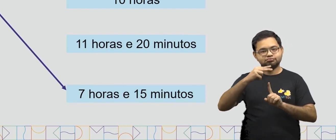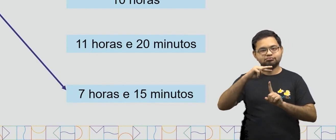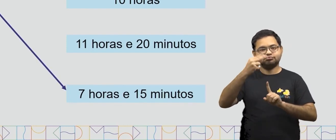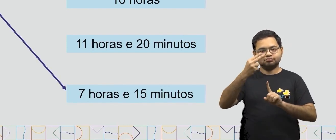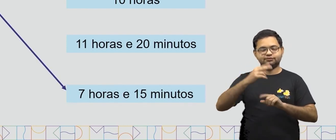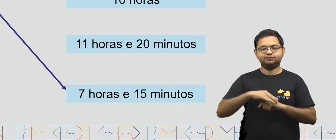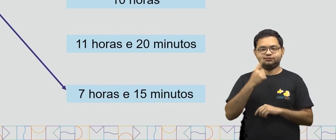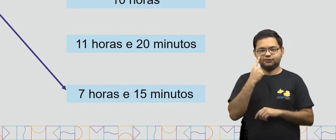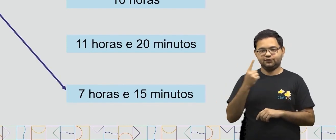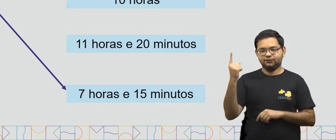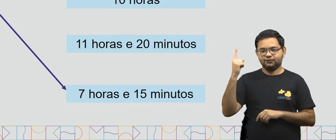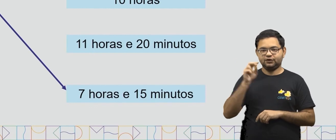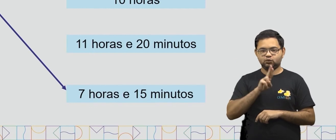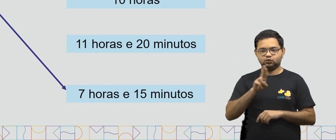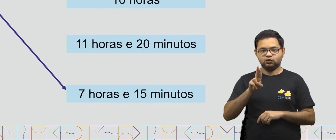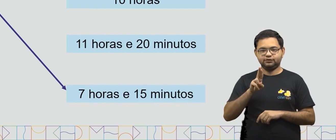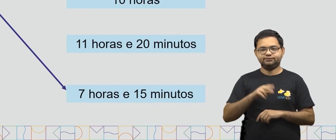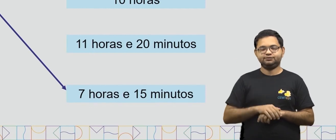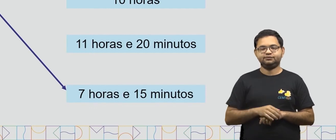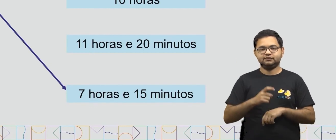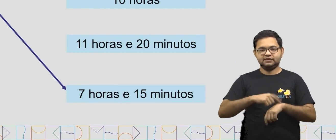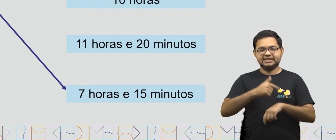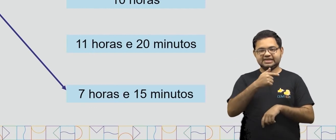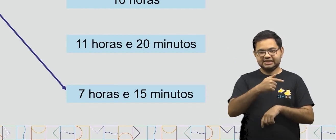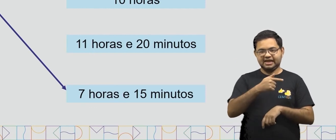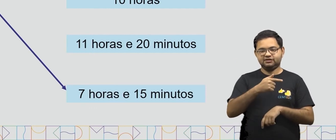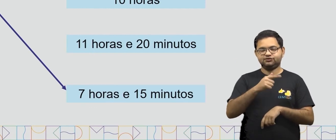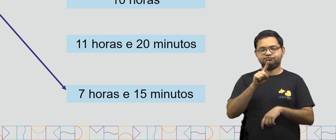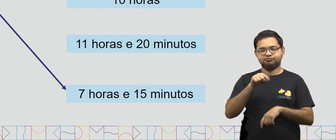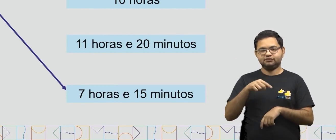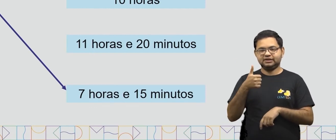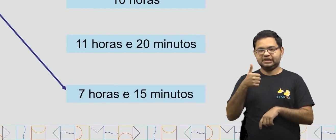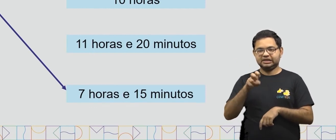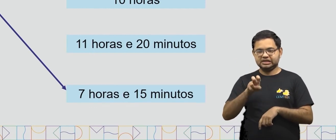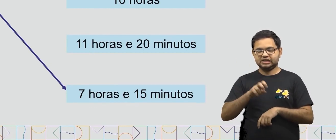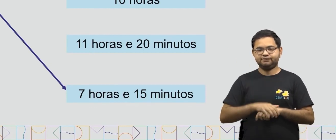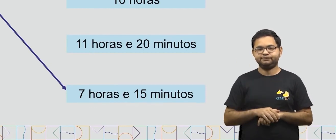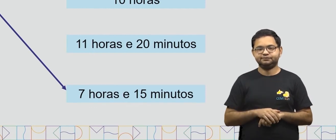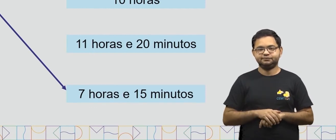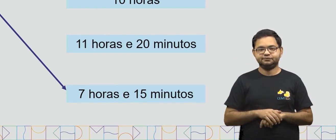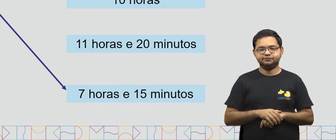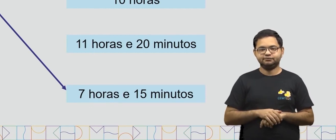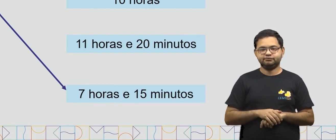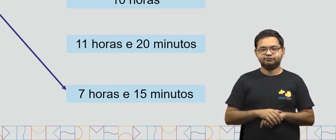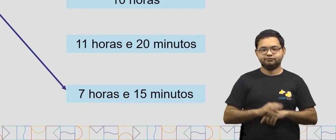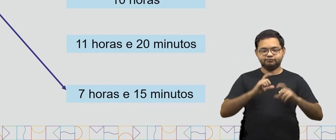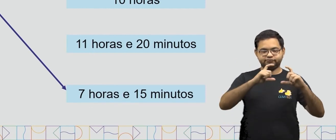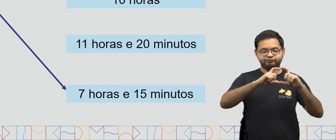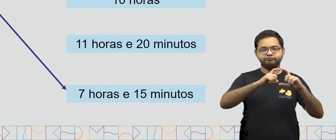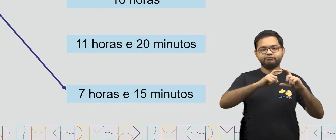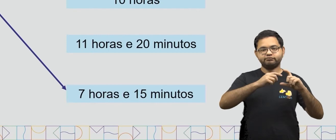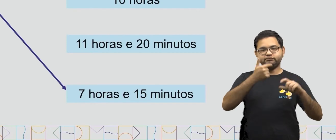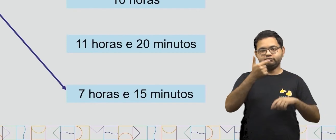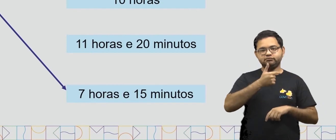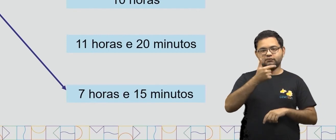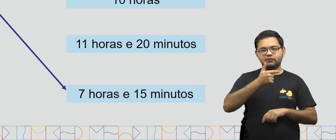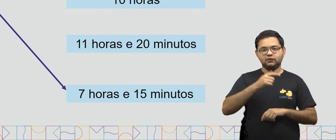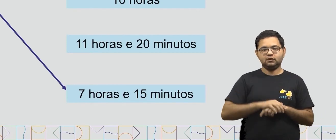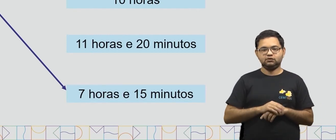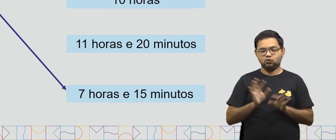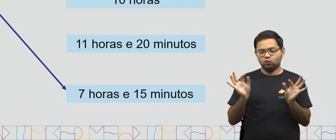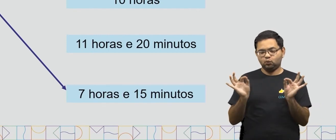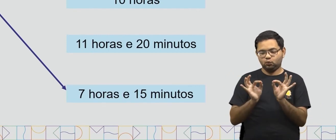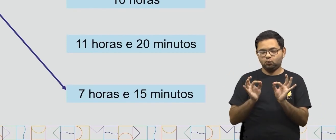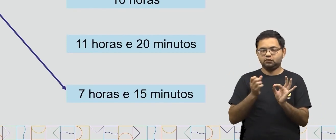15 minutos. Vamos para o segundo relógio. O ponteiro pequeno está lá no 11. Então, eu já